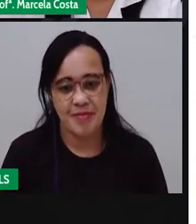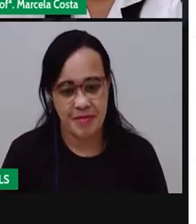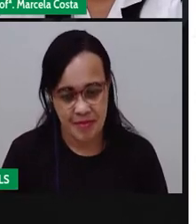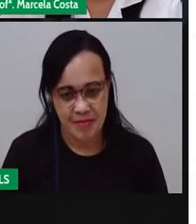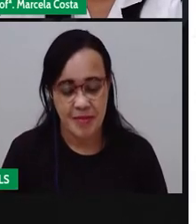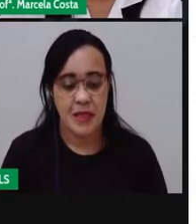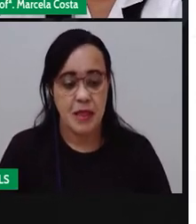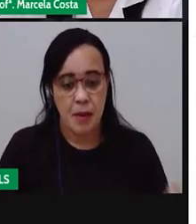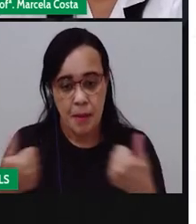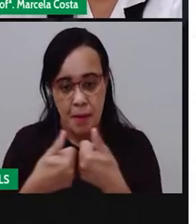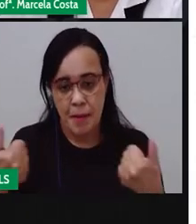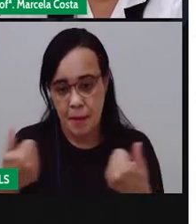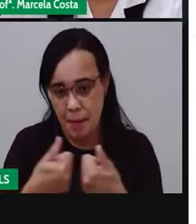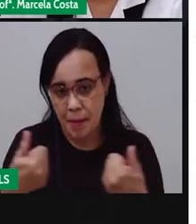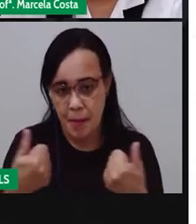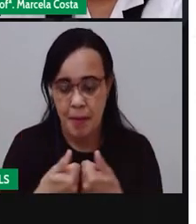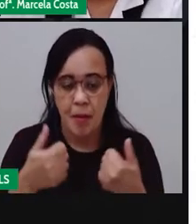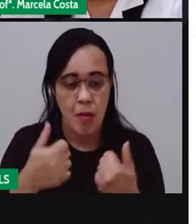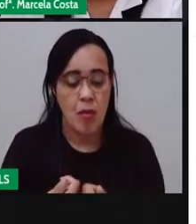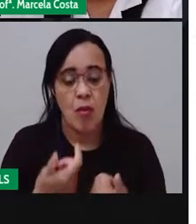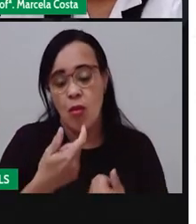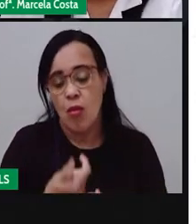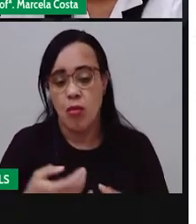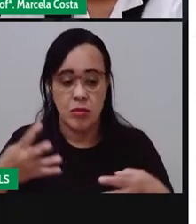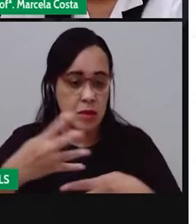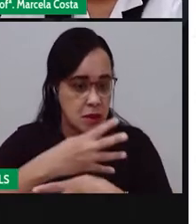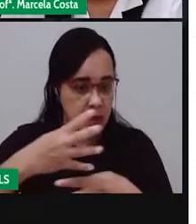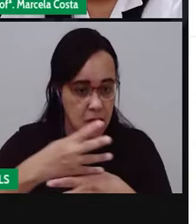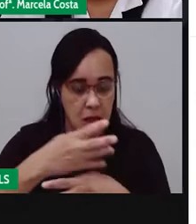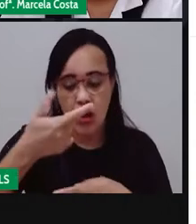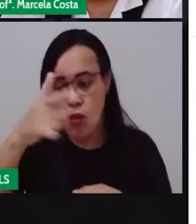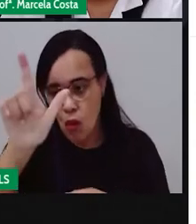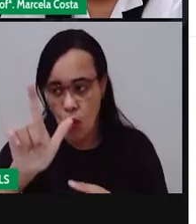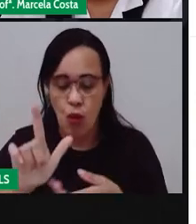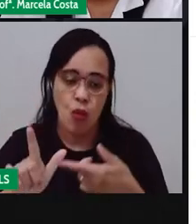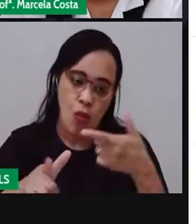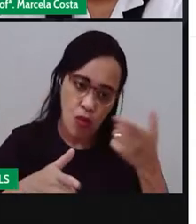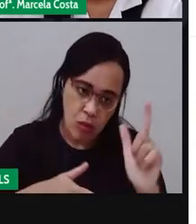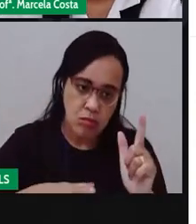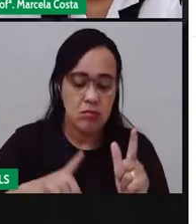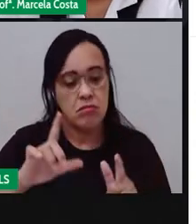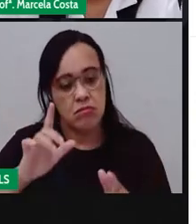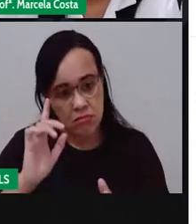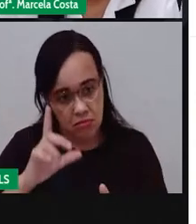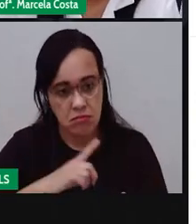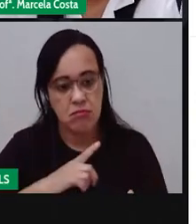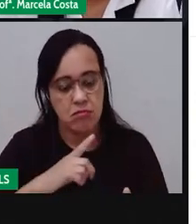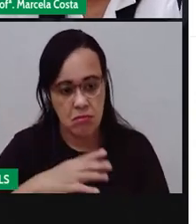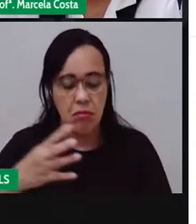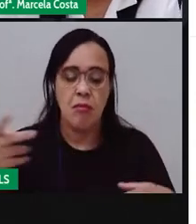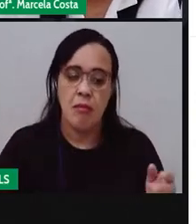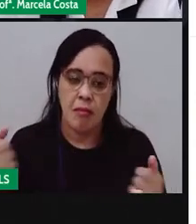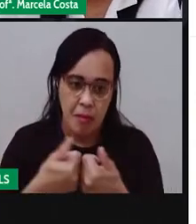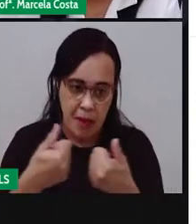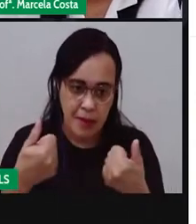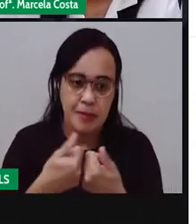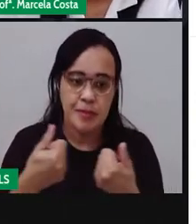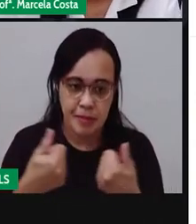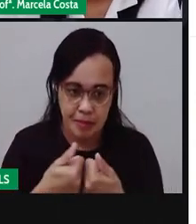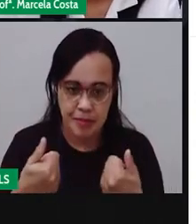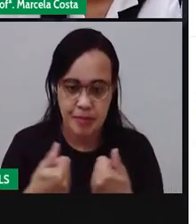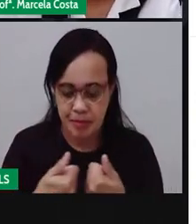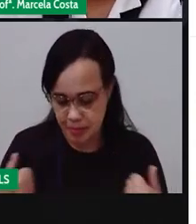está perto de outras cidades, de outras regiões.